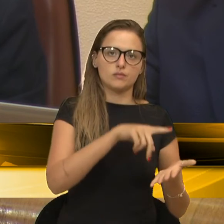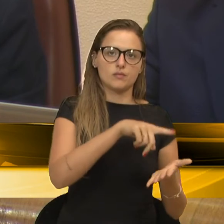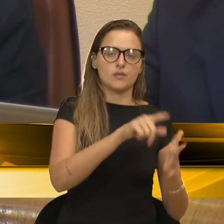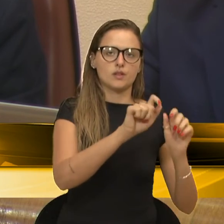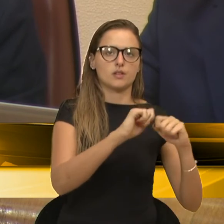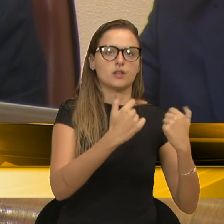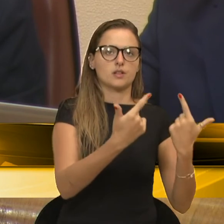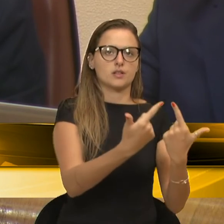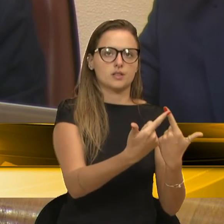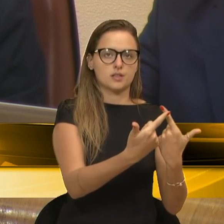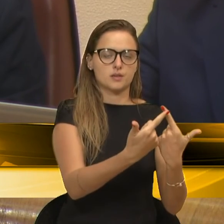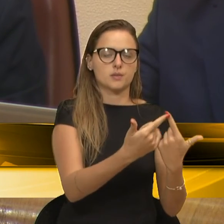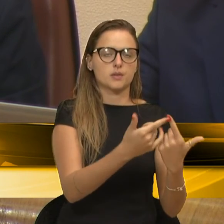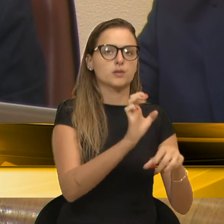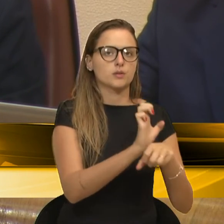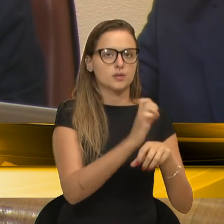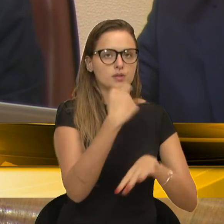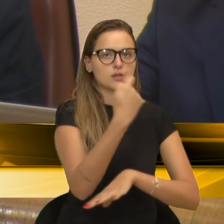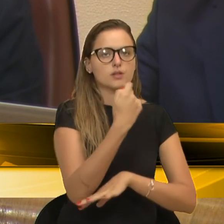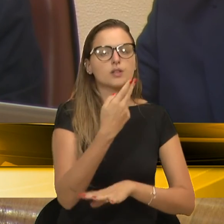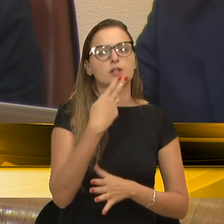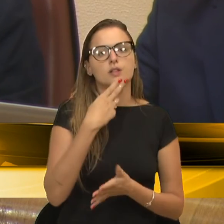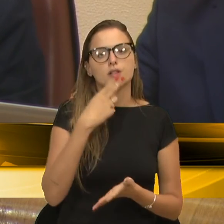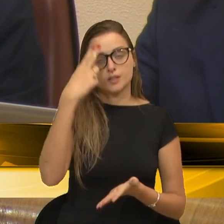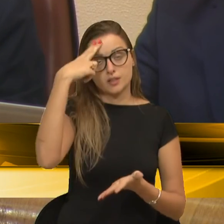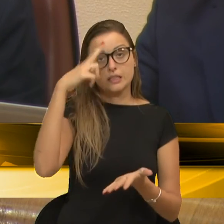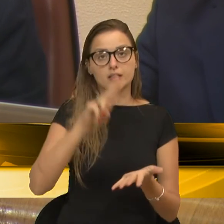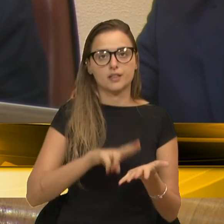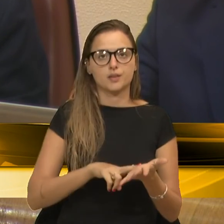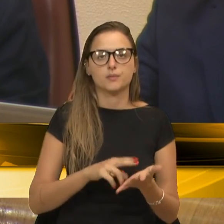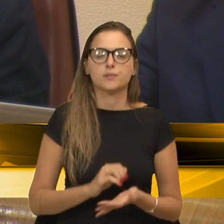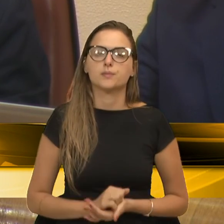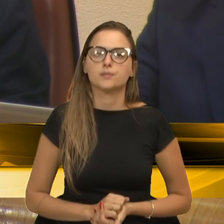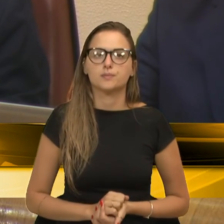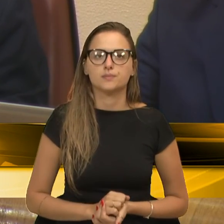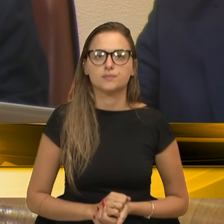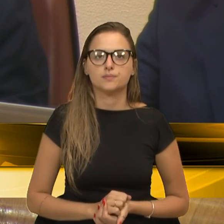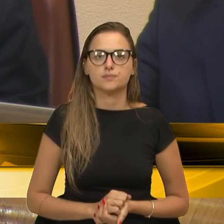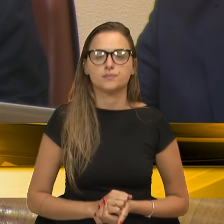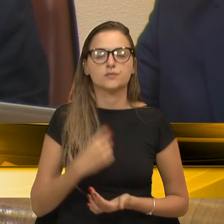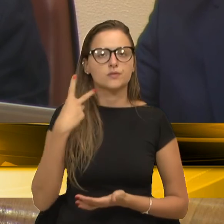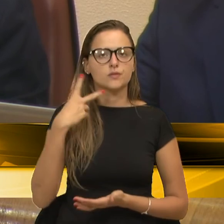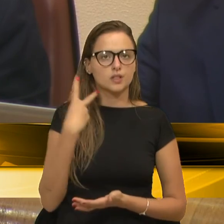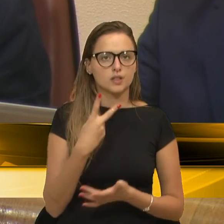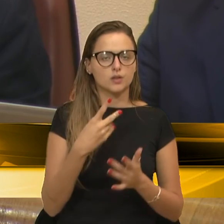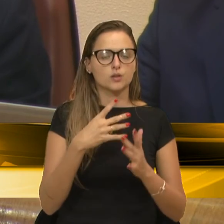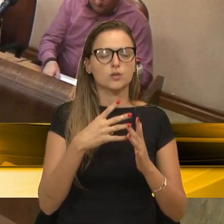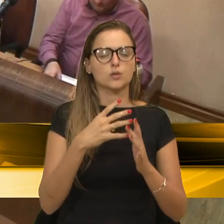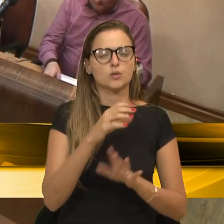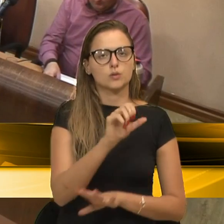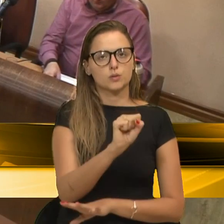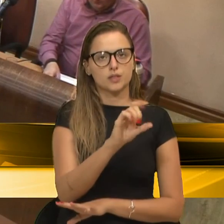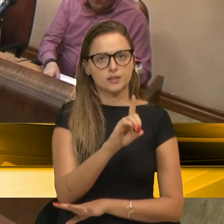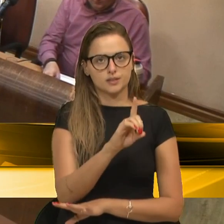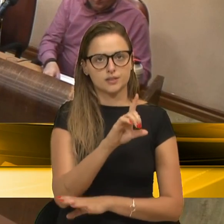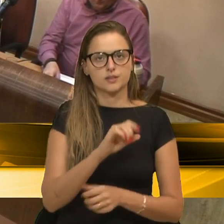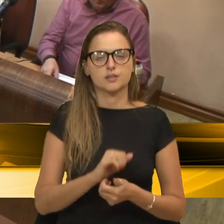Legislativa do Estado do Rio Grande do Sul. Neiri Andrade Pereira Júnior, vereador do Solidariedade. Obrigado.